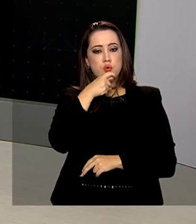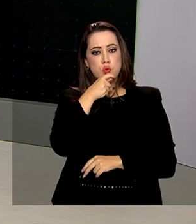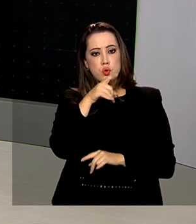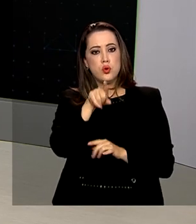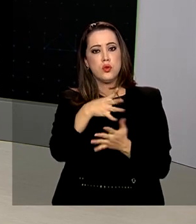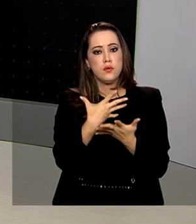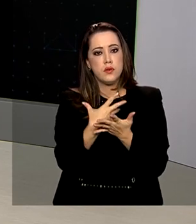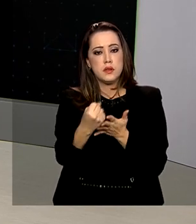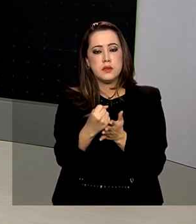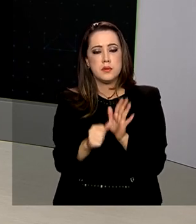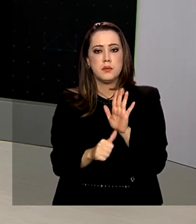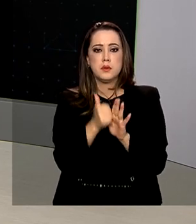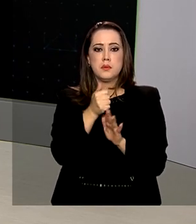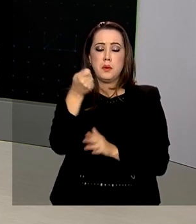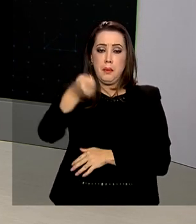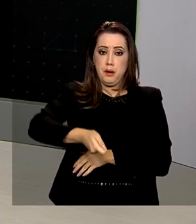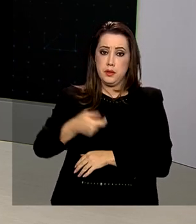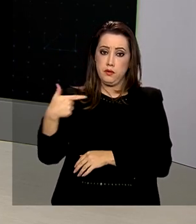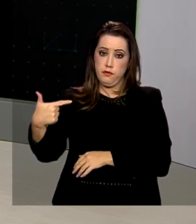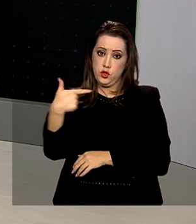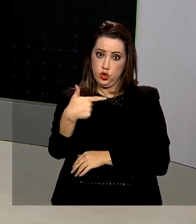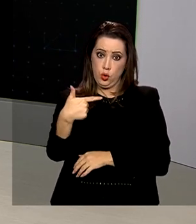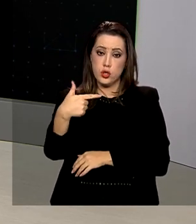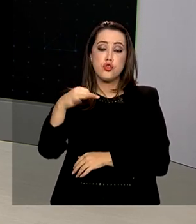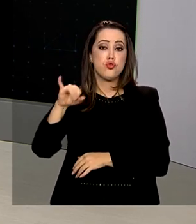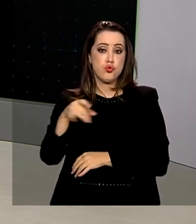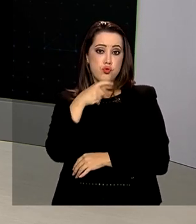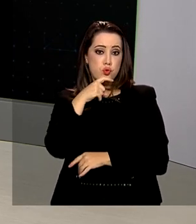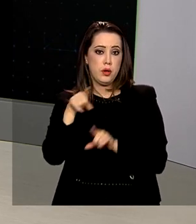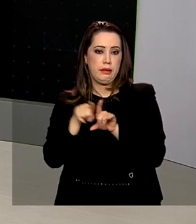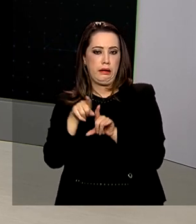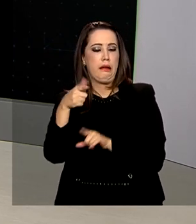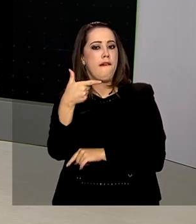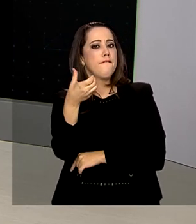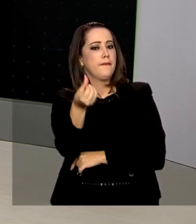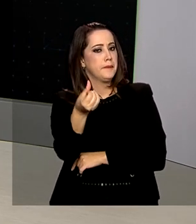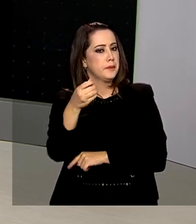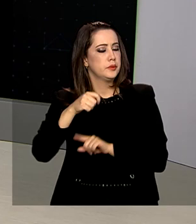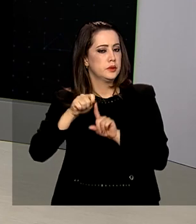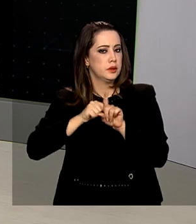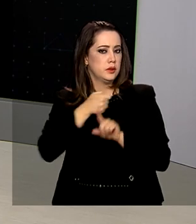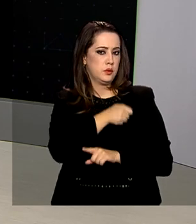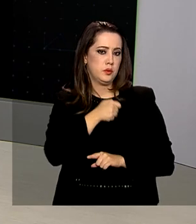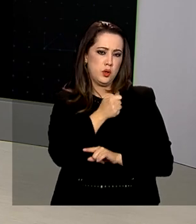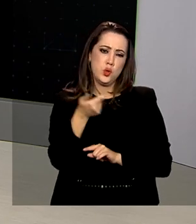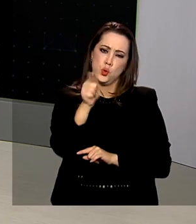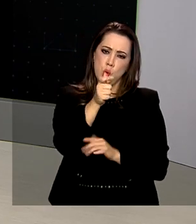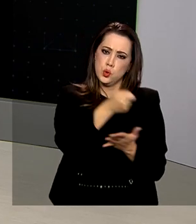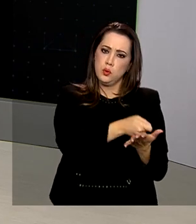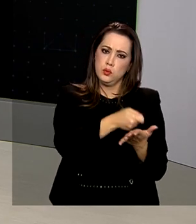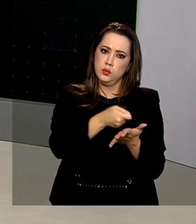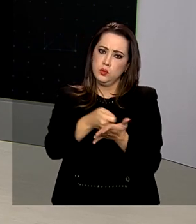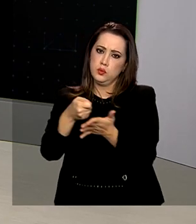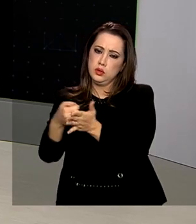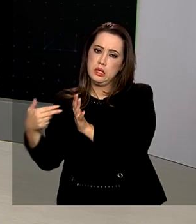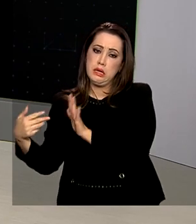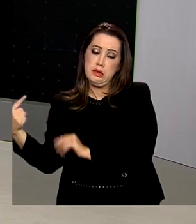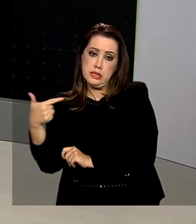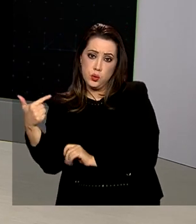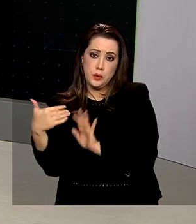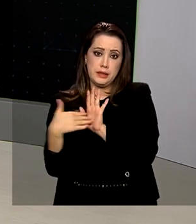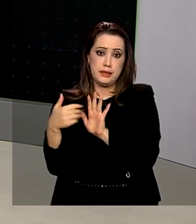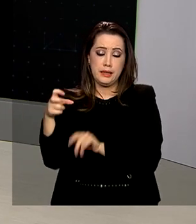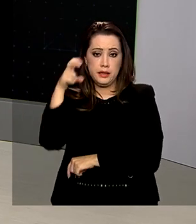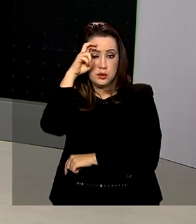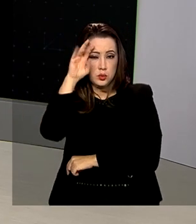elas vão receber a primeira parcela entre 22 de julho e 26 de agosto e as demais parcelas da segunda até a quinta